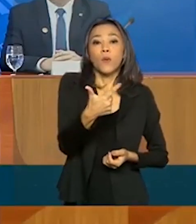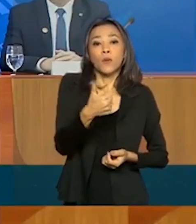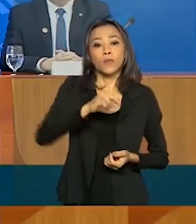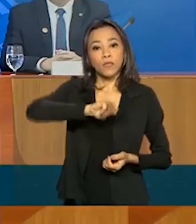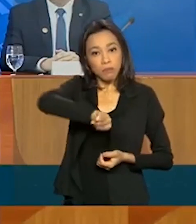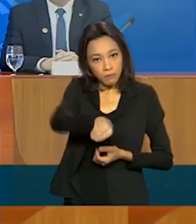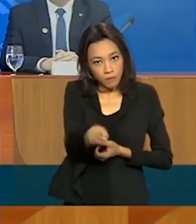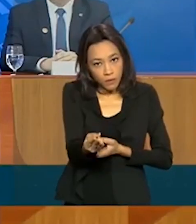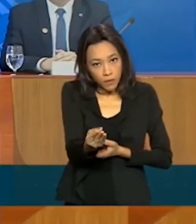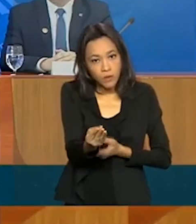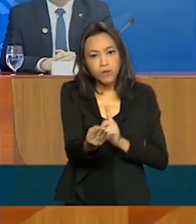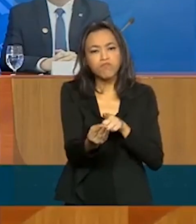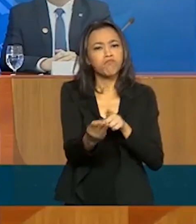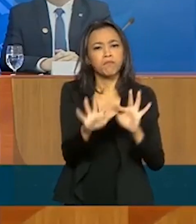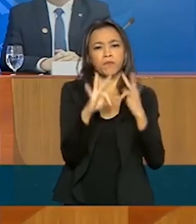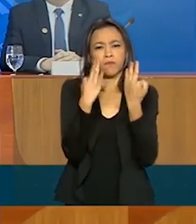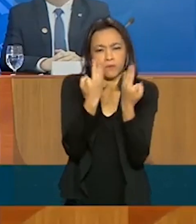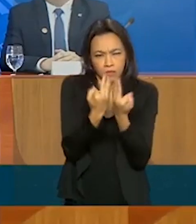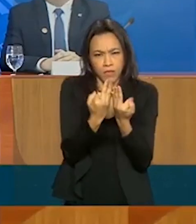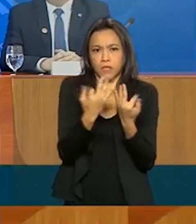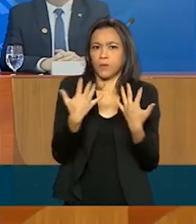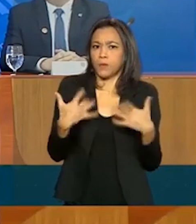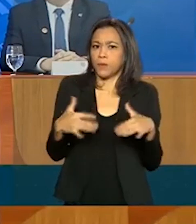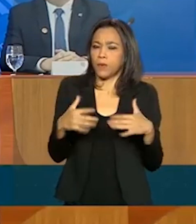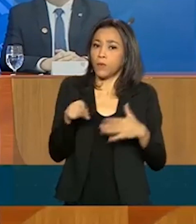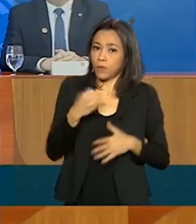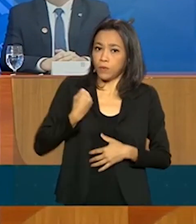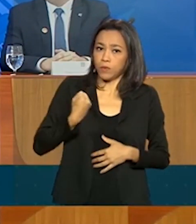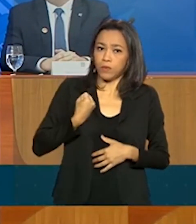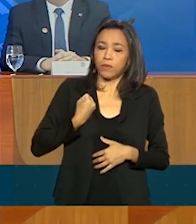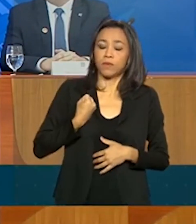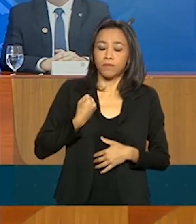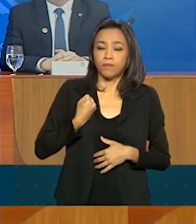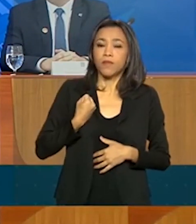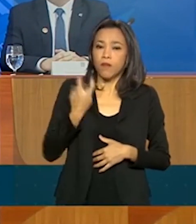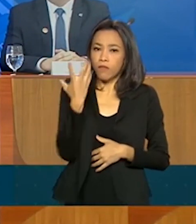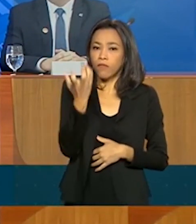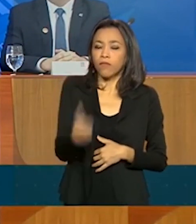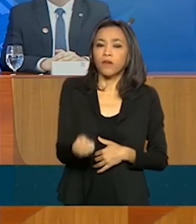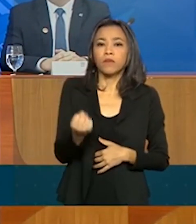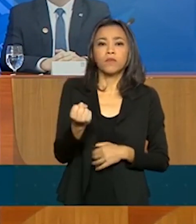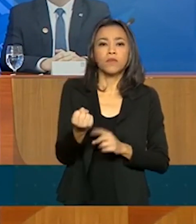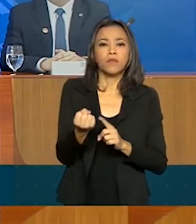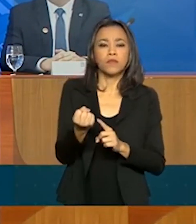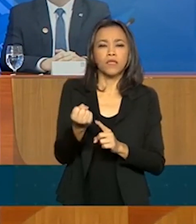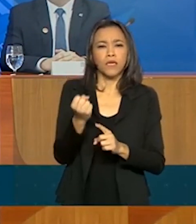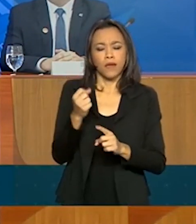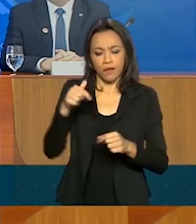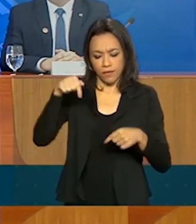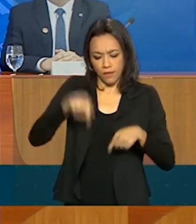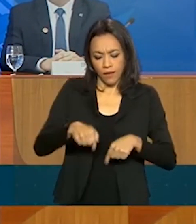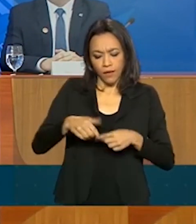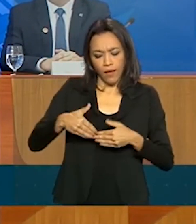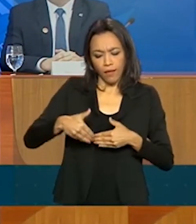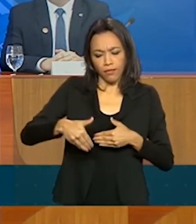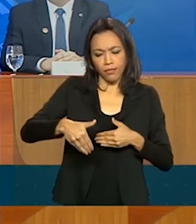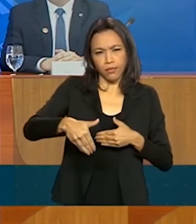de famílias. Então, veja que o número é superlativo. Nós vamos encontrar daqui até o dia 16,